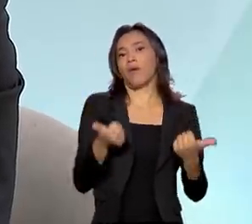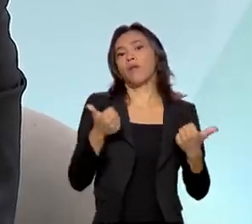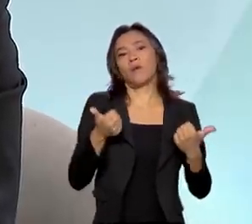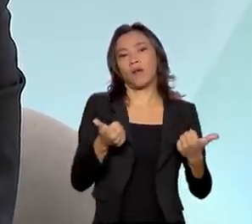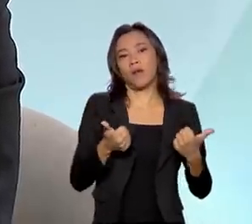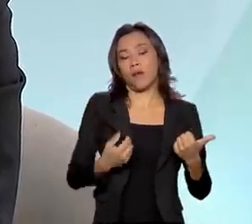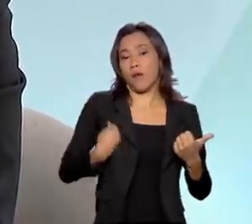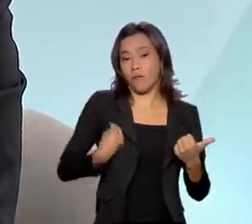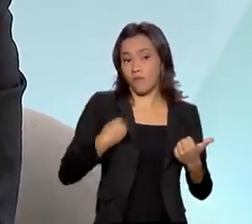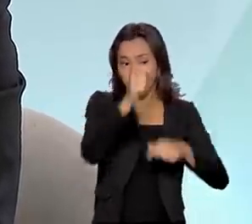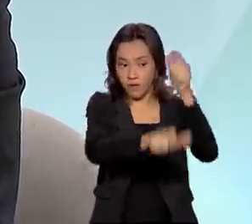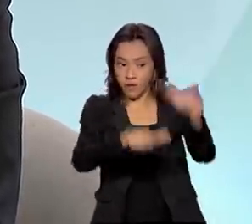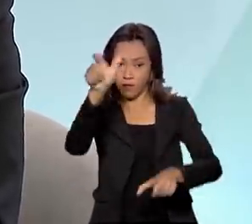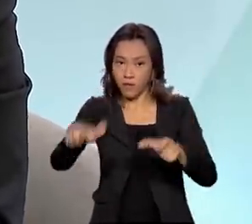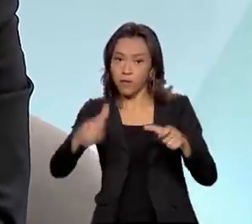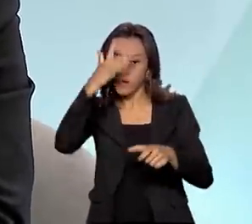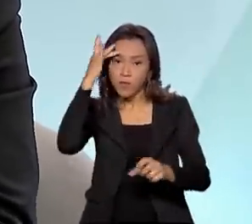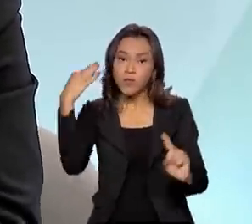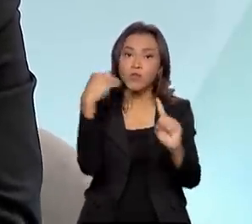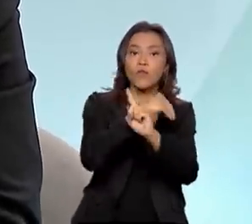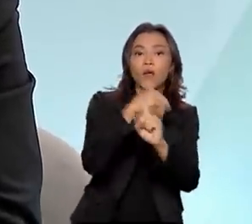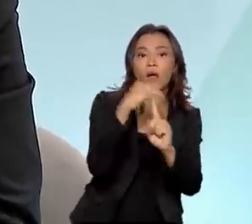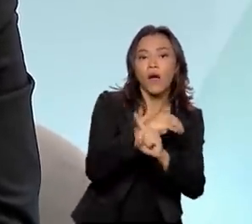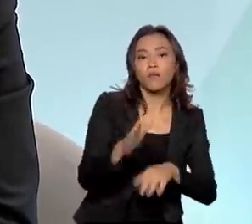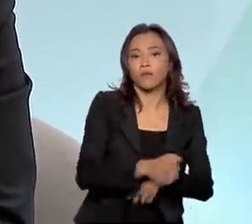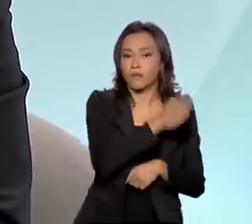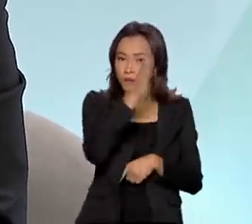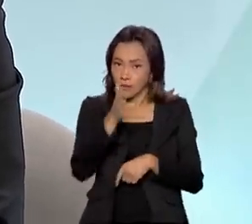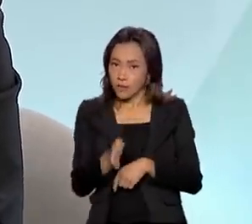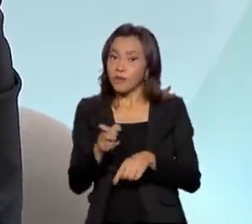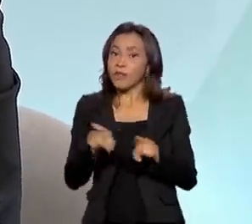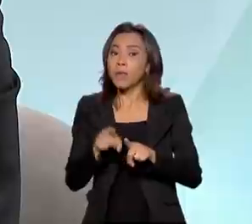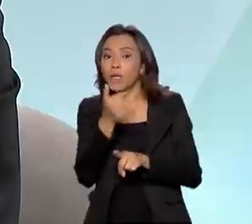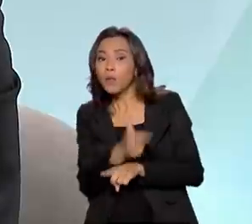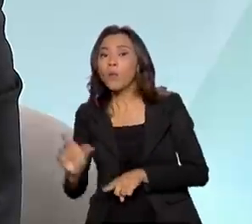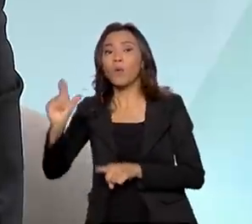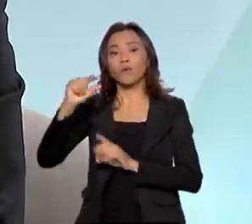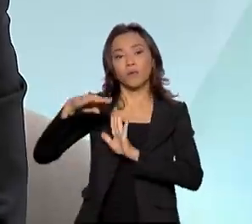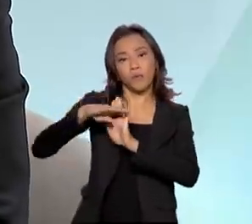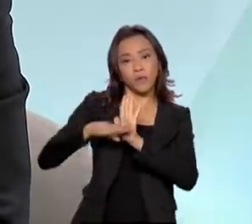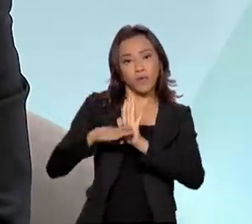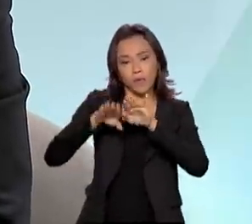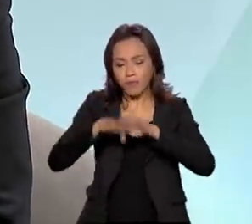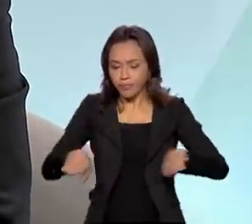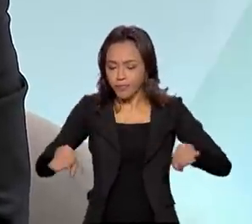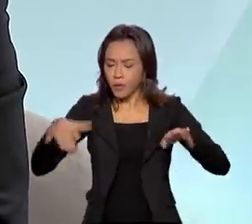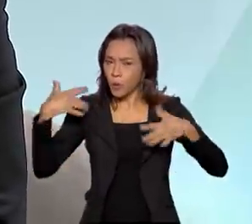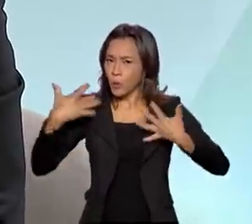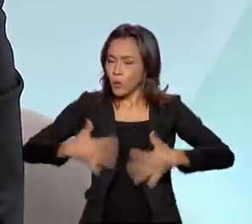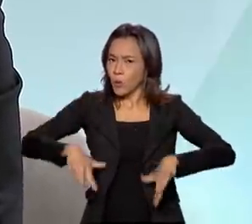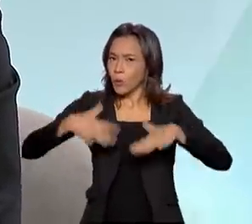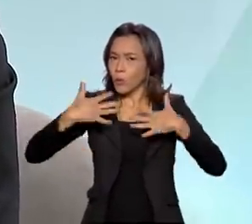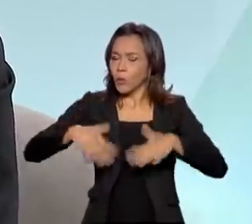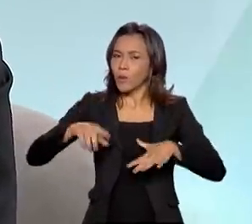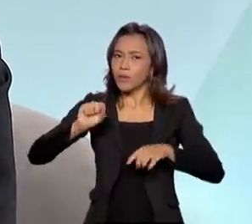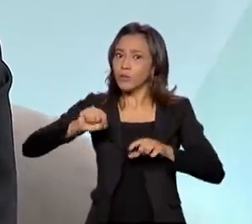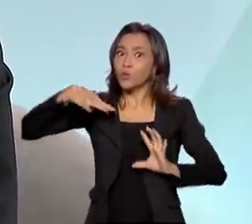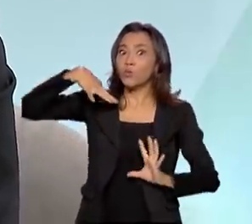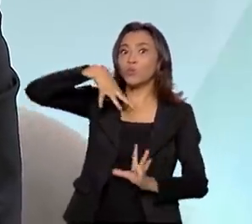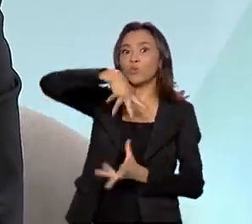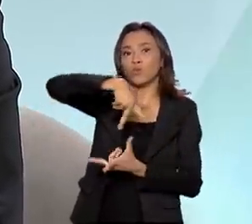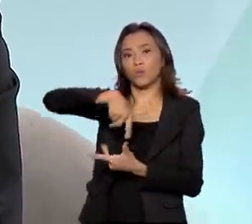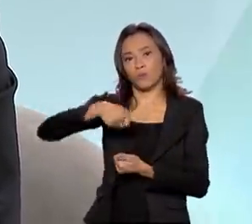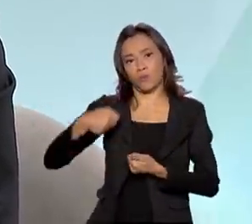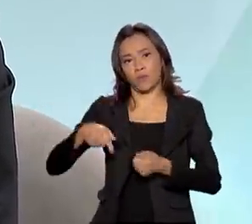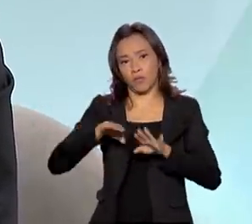vulnerabilidade. Com isso, nós temos, como você bem comentou, o Criança Feliz, que é o maior programa de visitação à primeira infância do mundo.